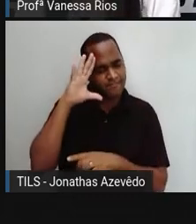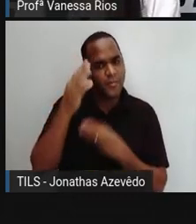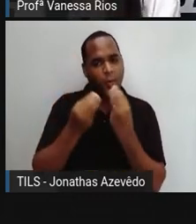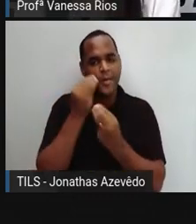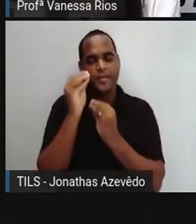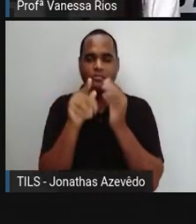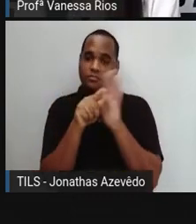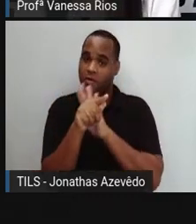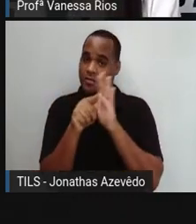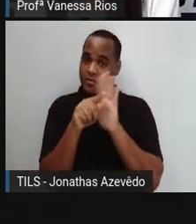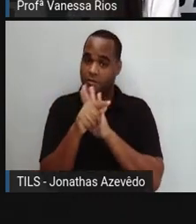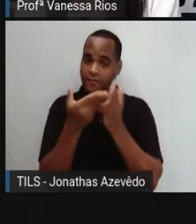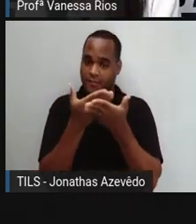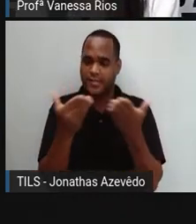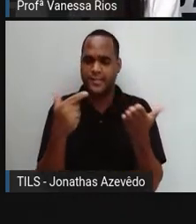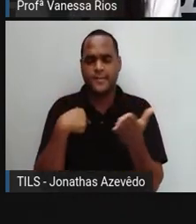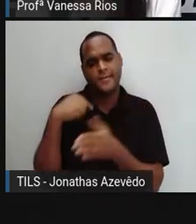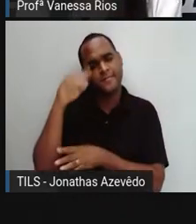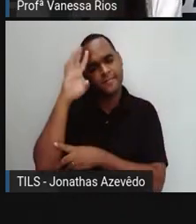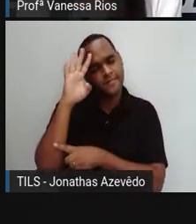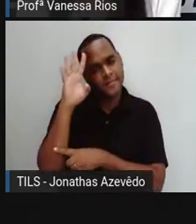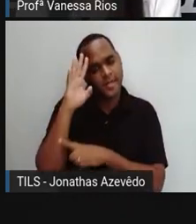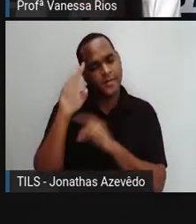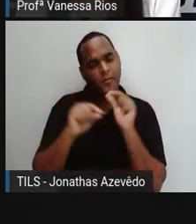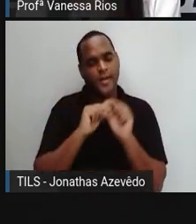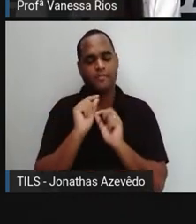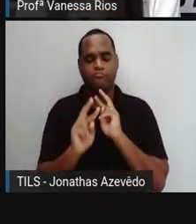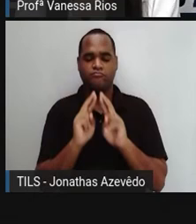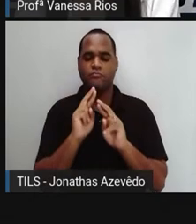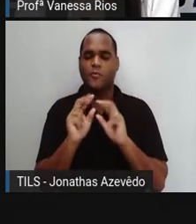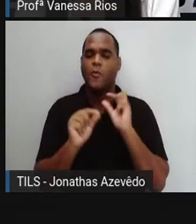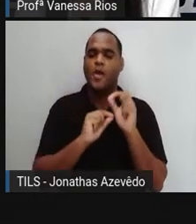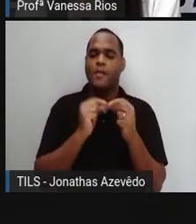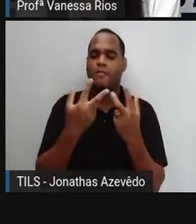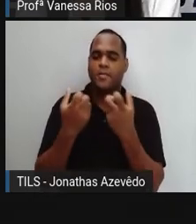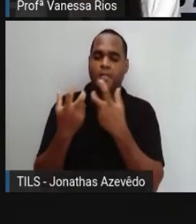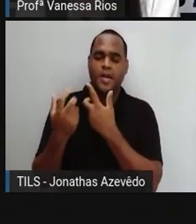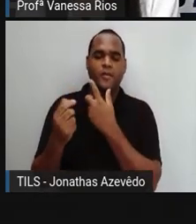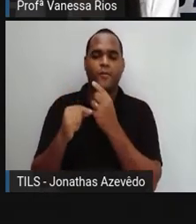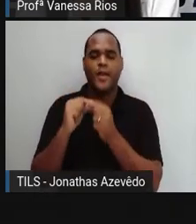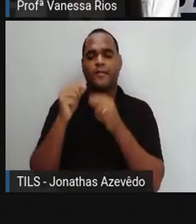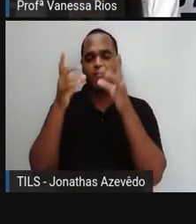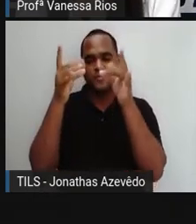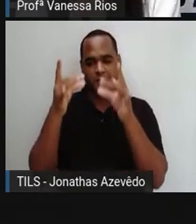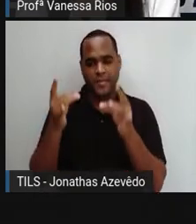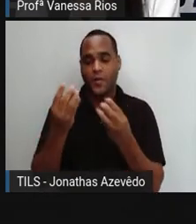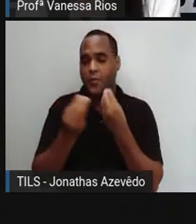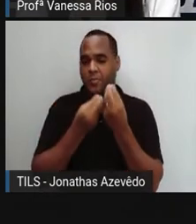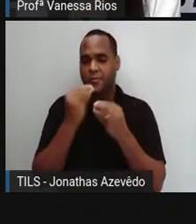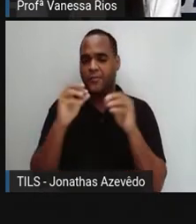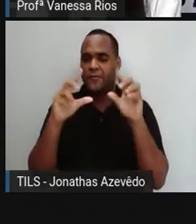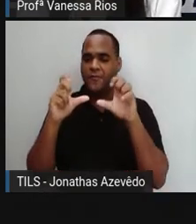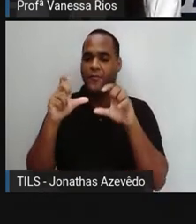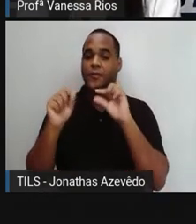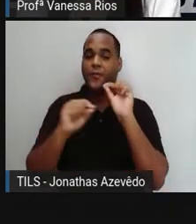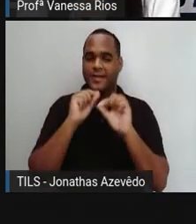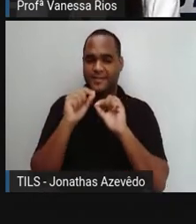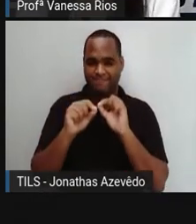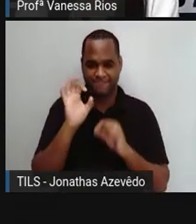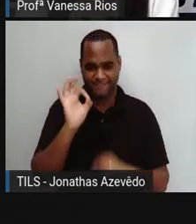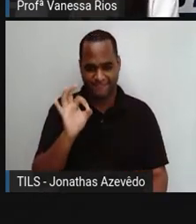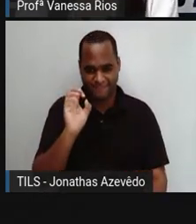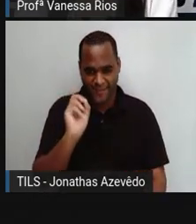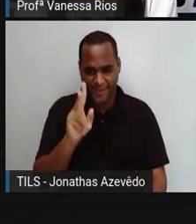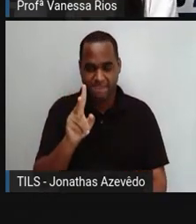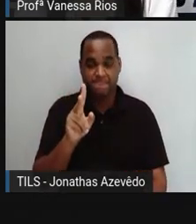perguntar, formulassem também as suas percepções, as suas descrições a respeito das fotografias, tá certo?